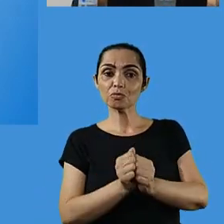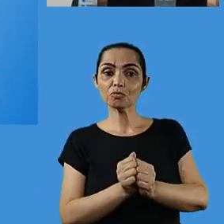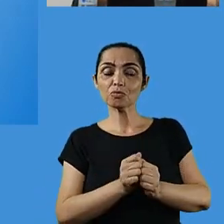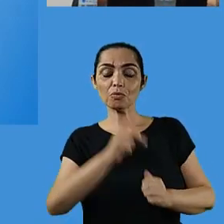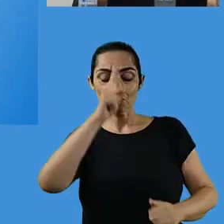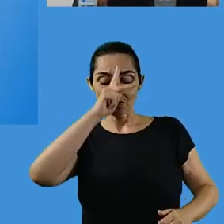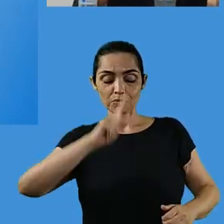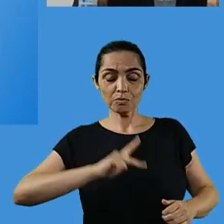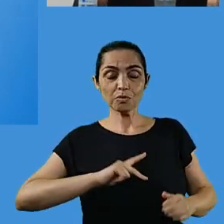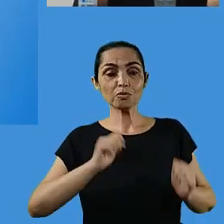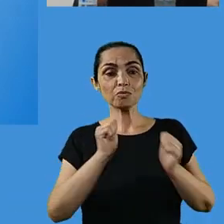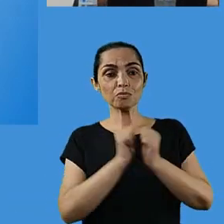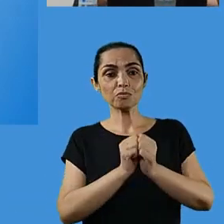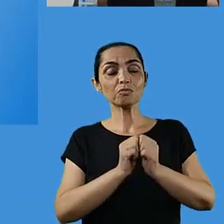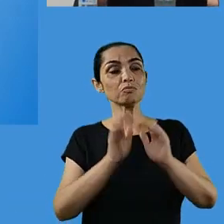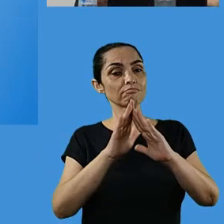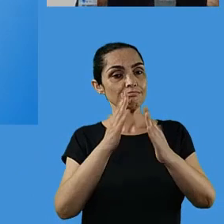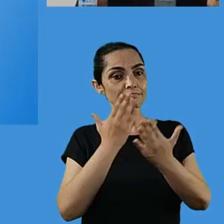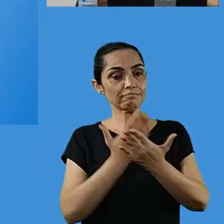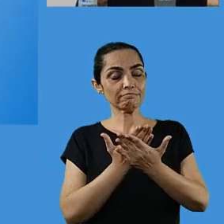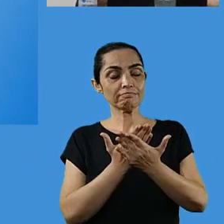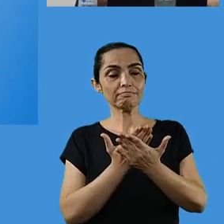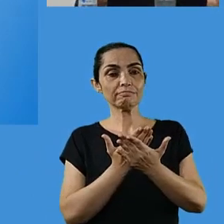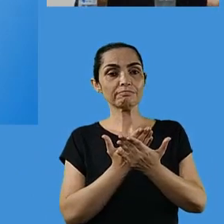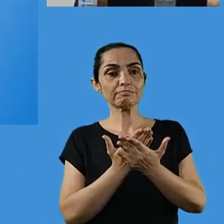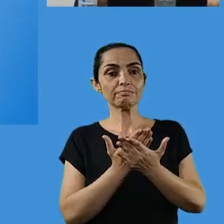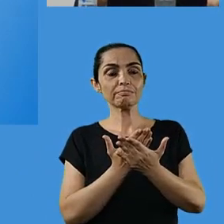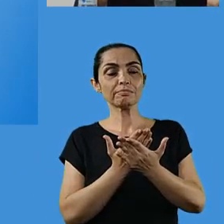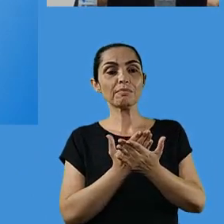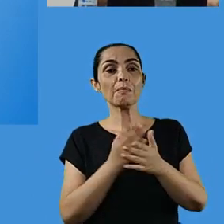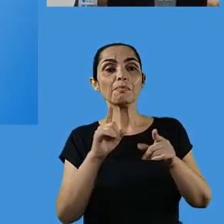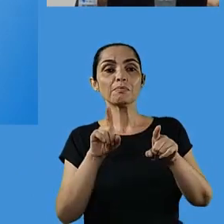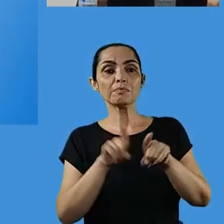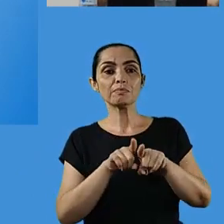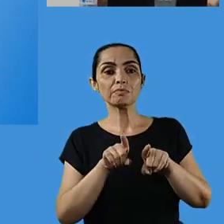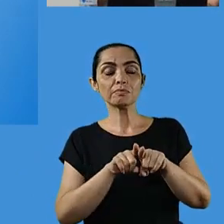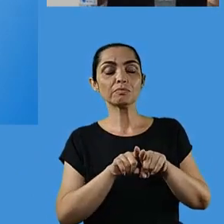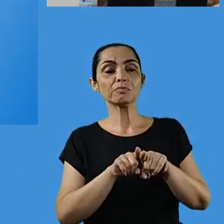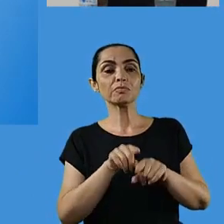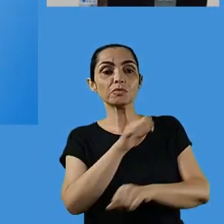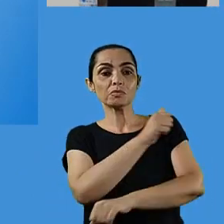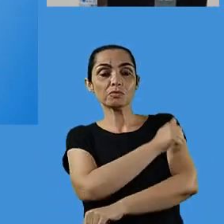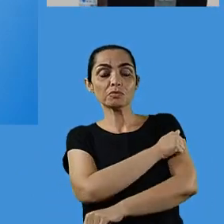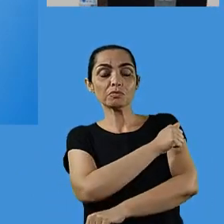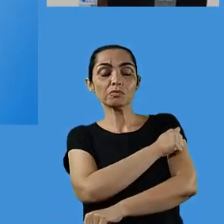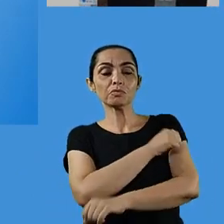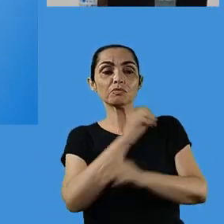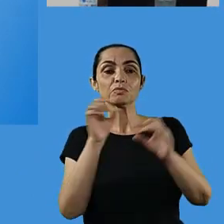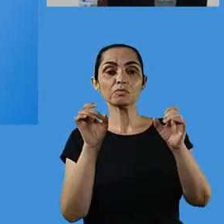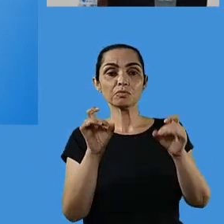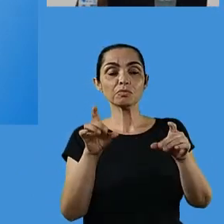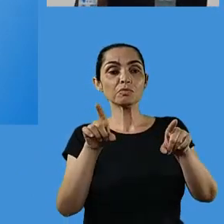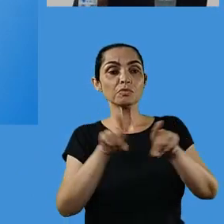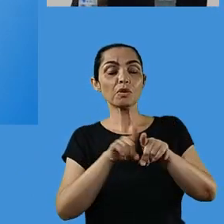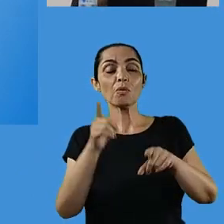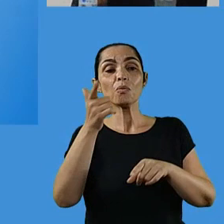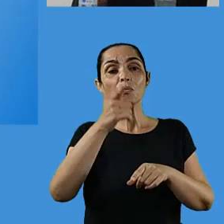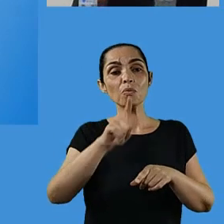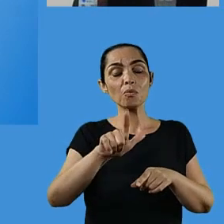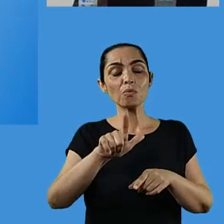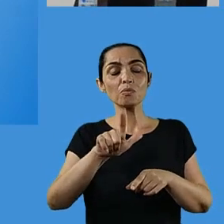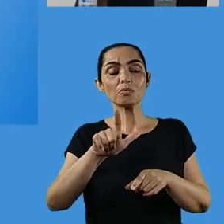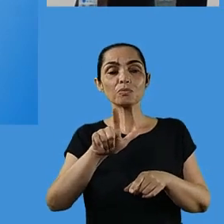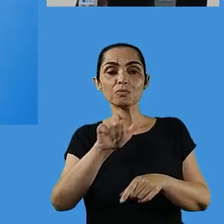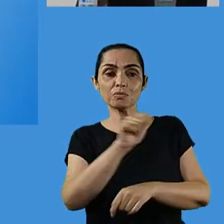Nós estamos promovendo novas capacitações e nós prezamos pela autonomia e independência